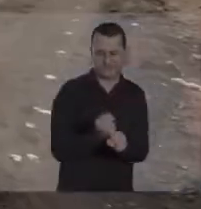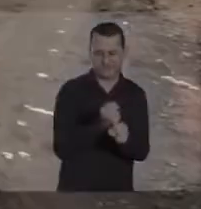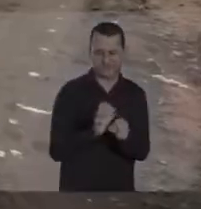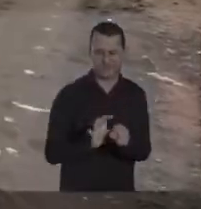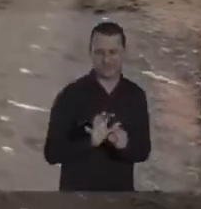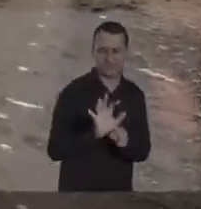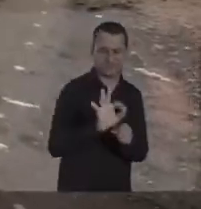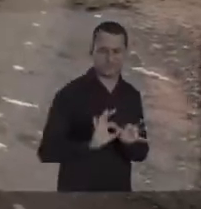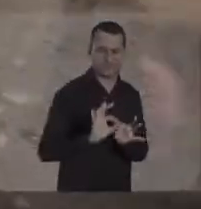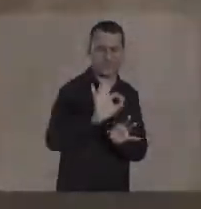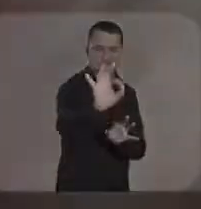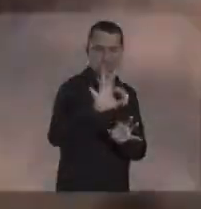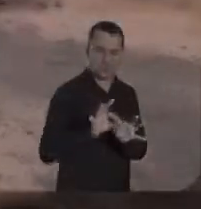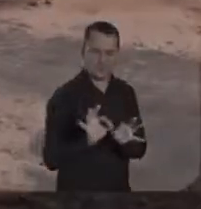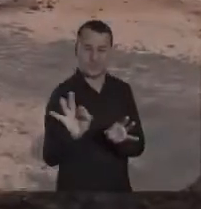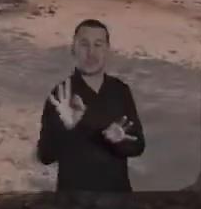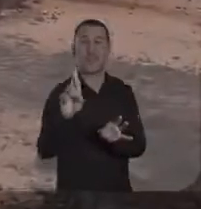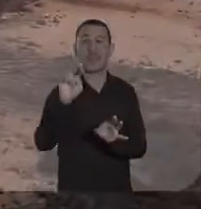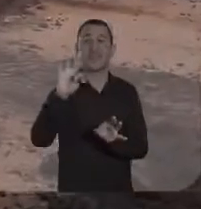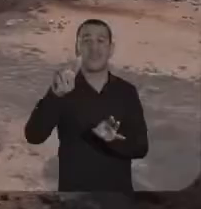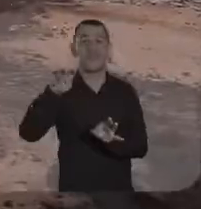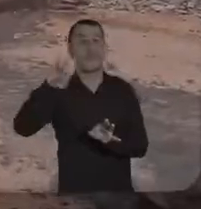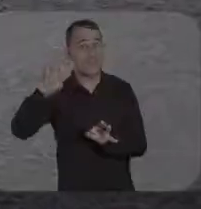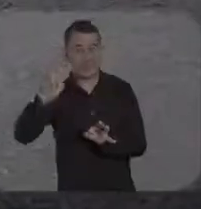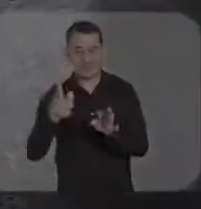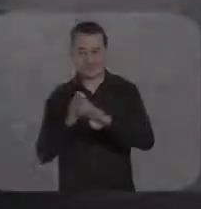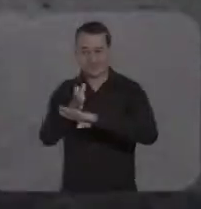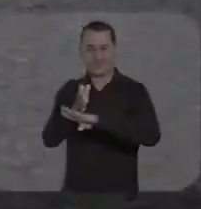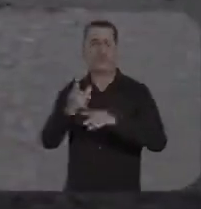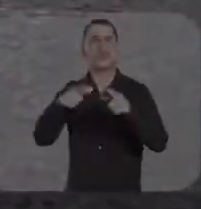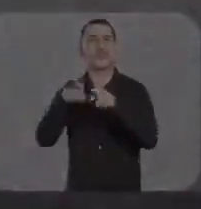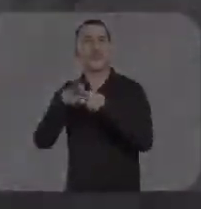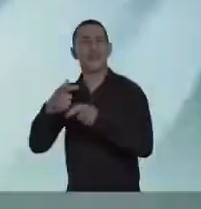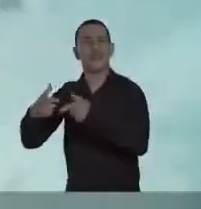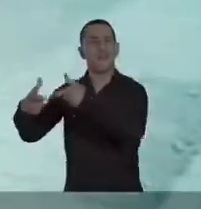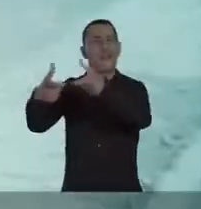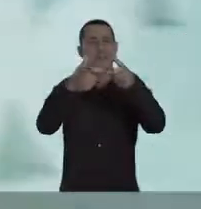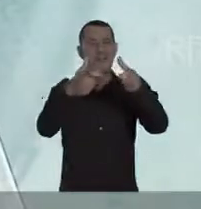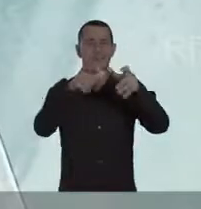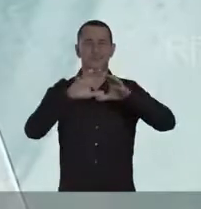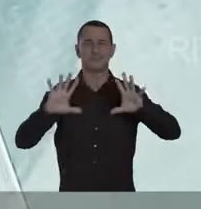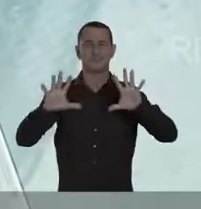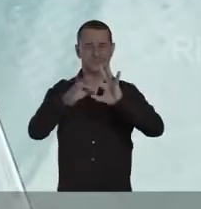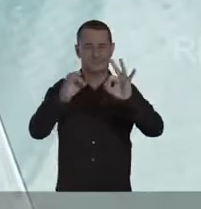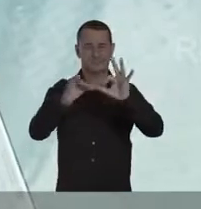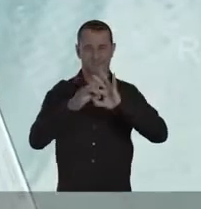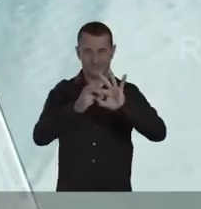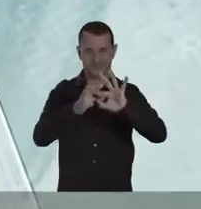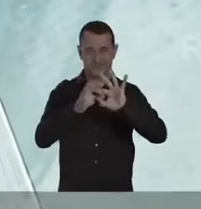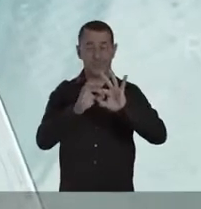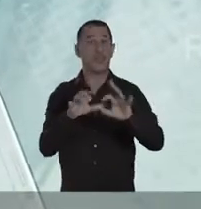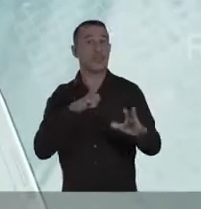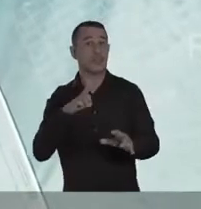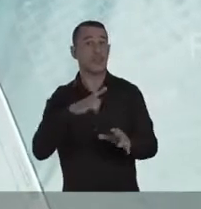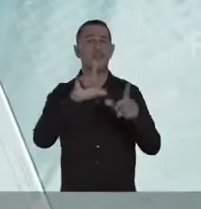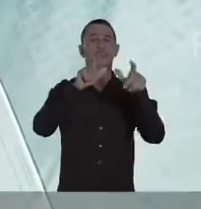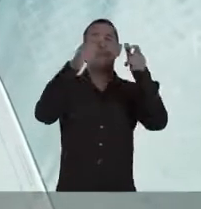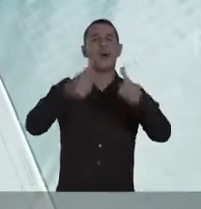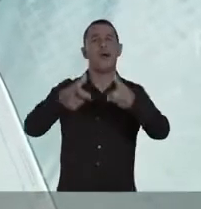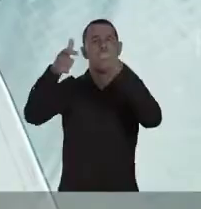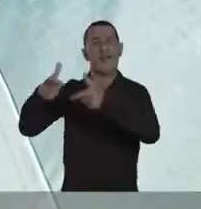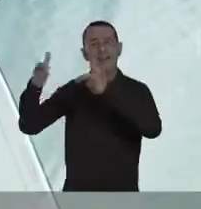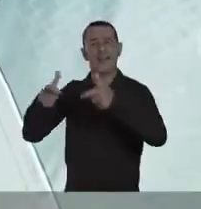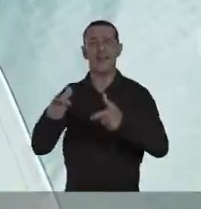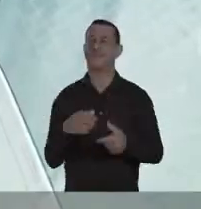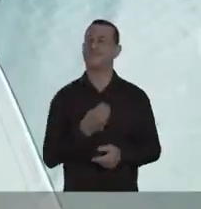trajeto Campo Grande-Citrulândia. Tem obras começando agora no Nova Campo Grande e já chegando ao Rita Vieira, Parque Dallas, Oliveira